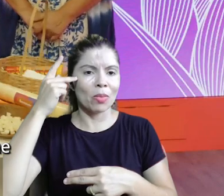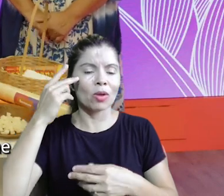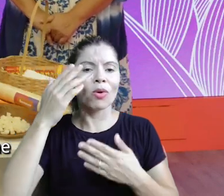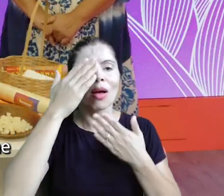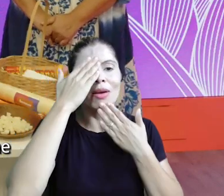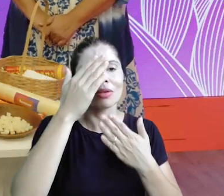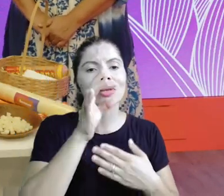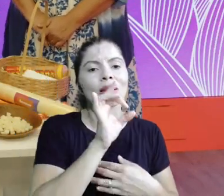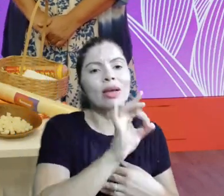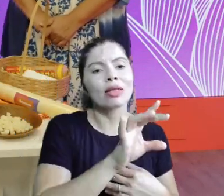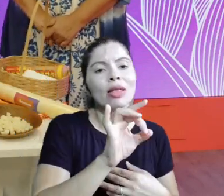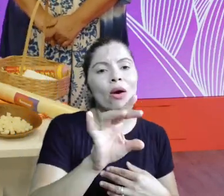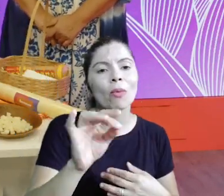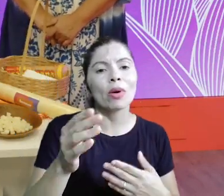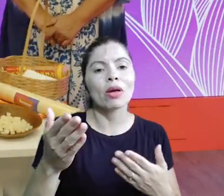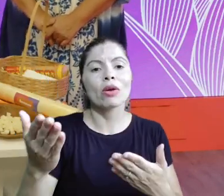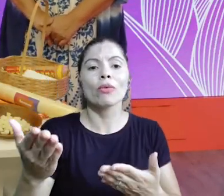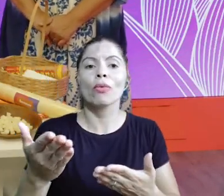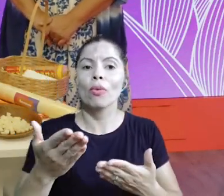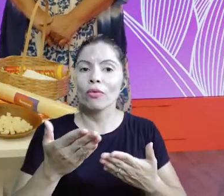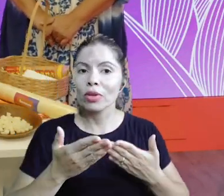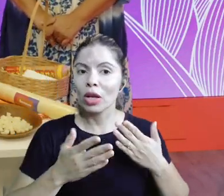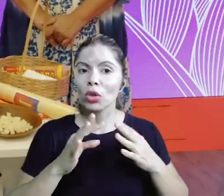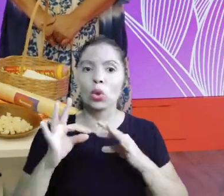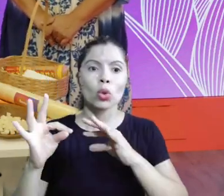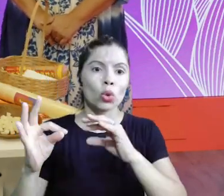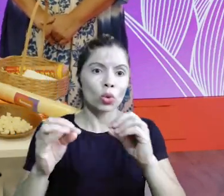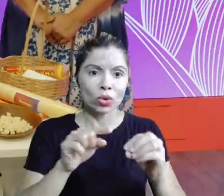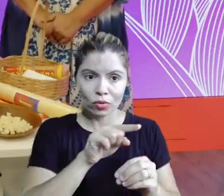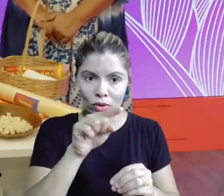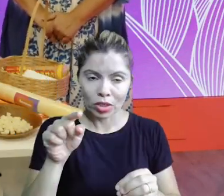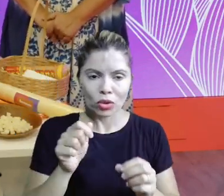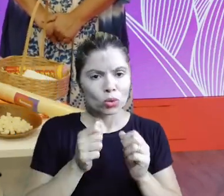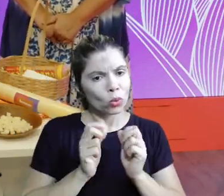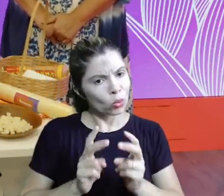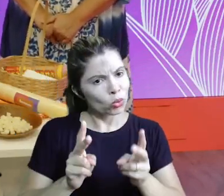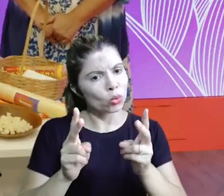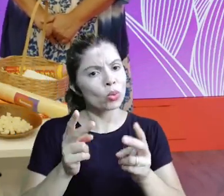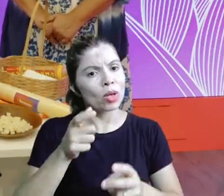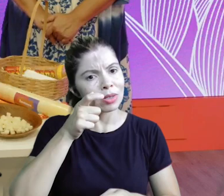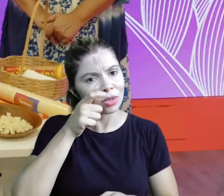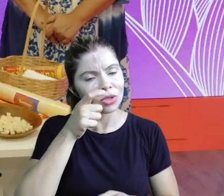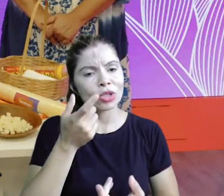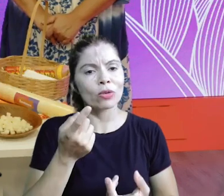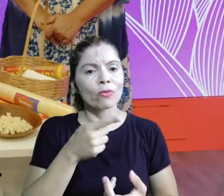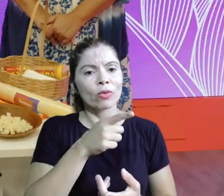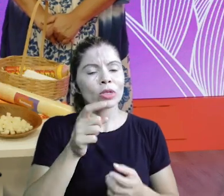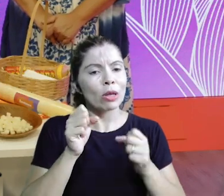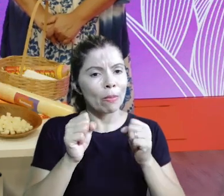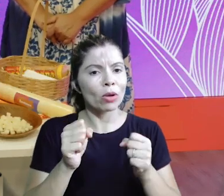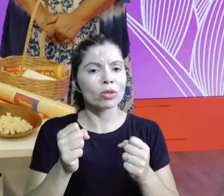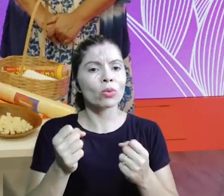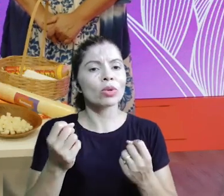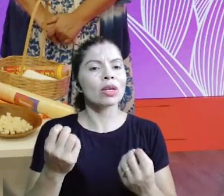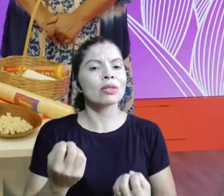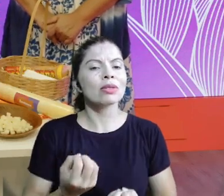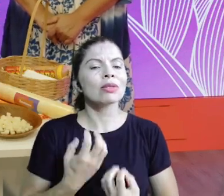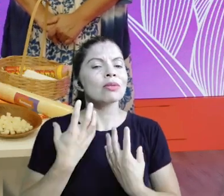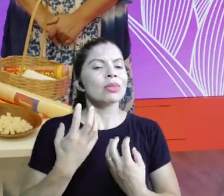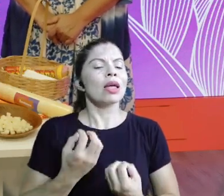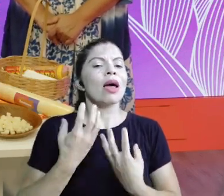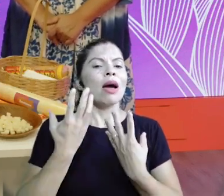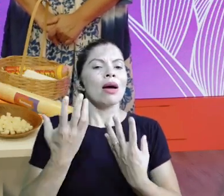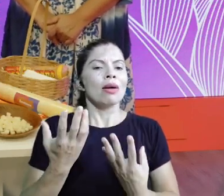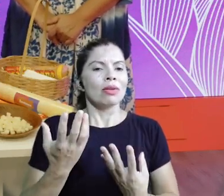Agradecer a cada uma de vocês E convidar todo mundo pra continuar nos acompanhando Que vocês possam se